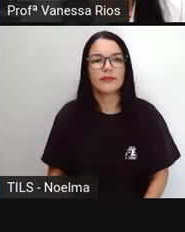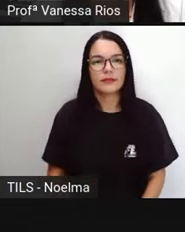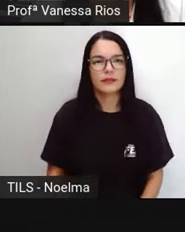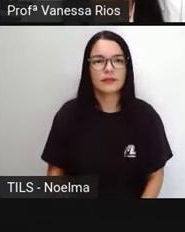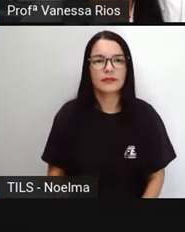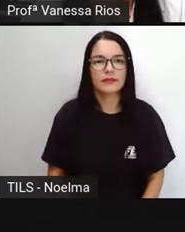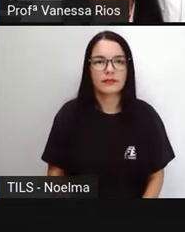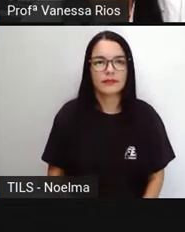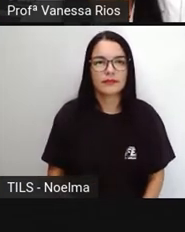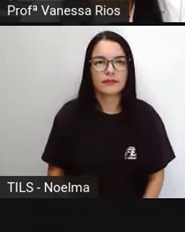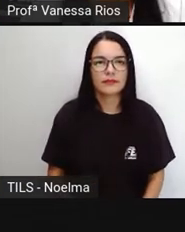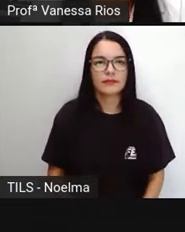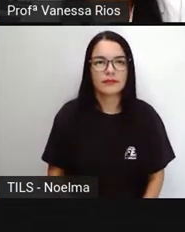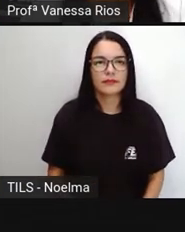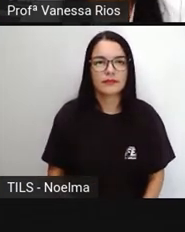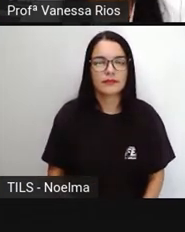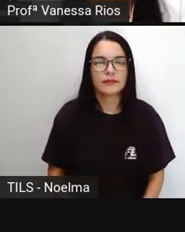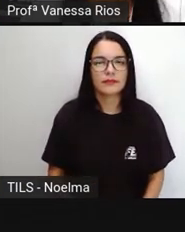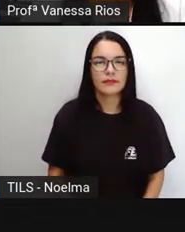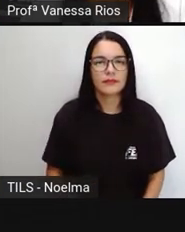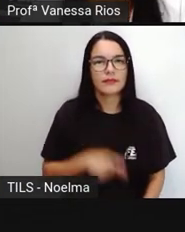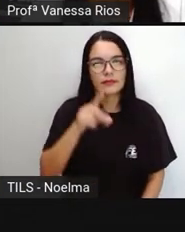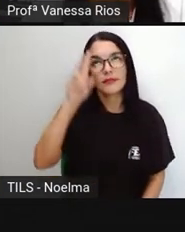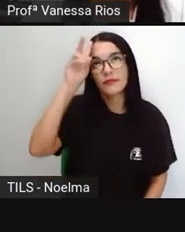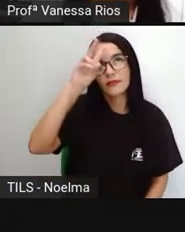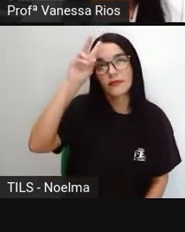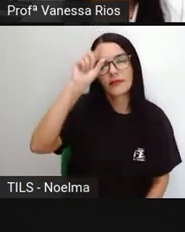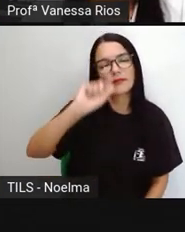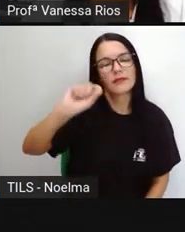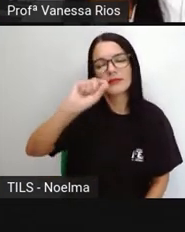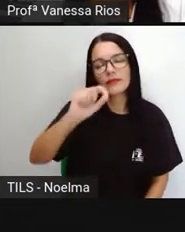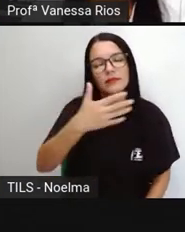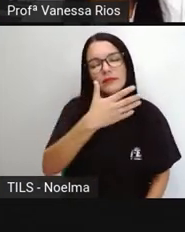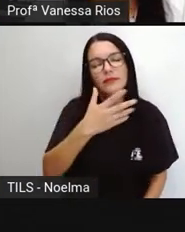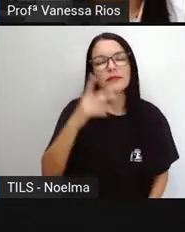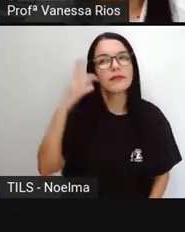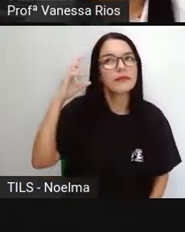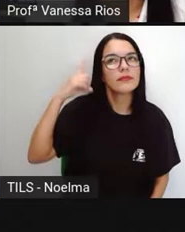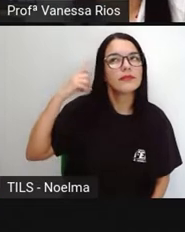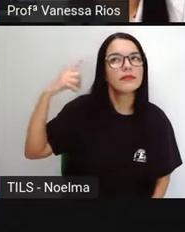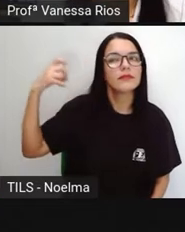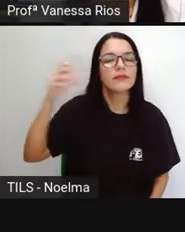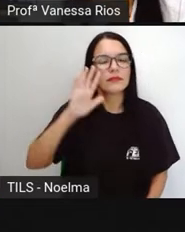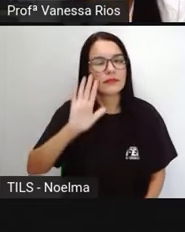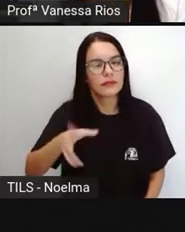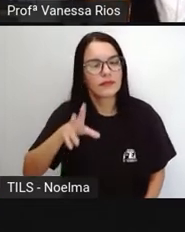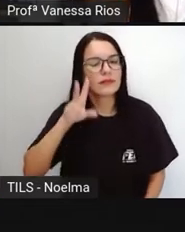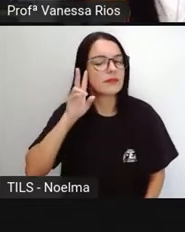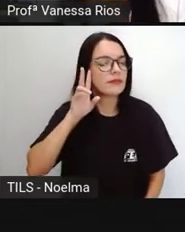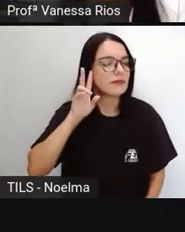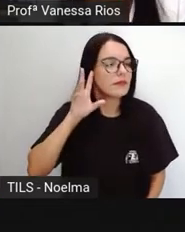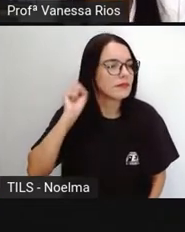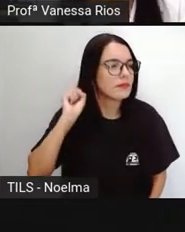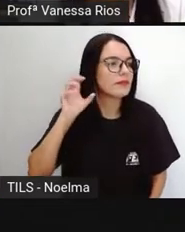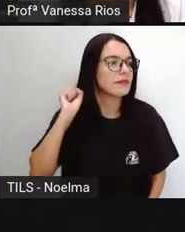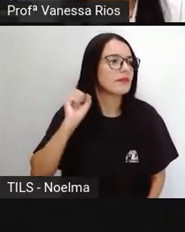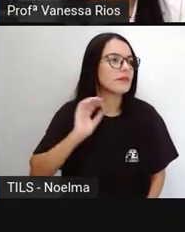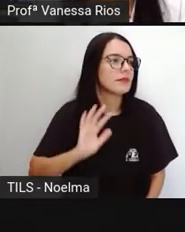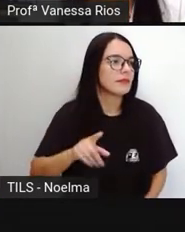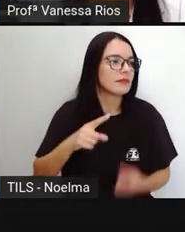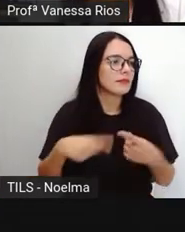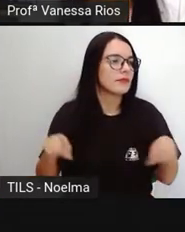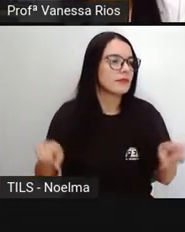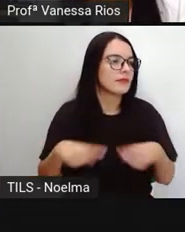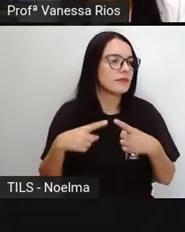essas palavras, esses versos aí está falando. Eu tenho certeza que vocês já devem ter escutado essa